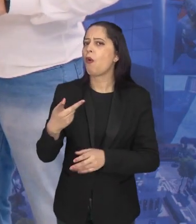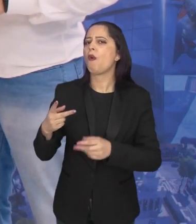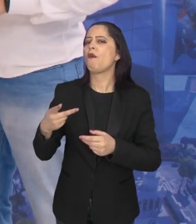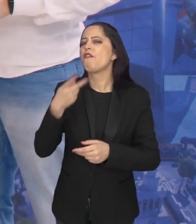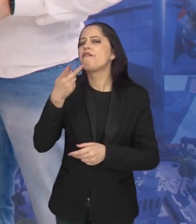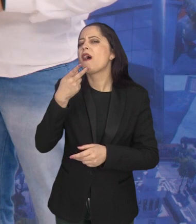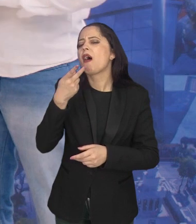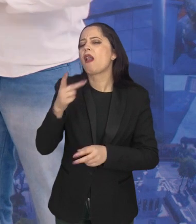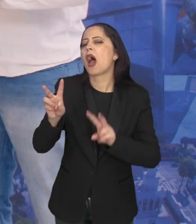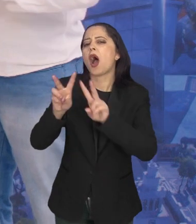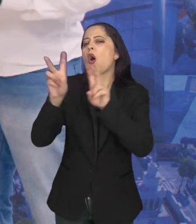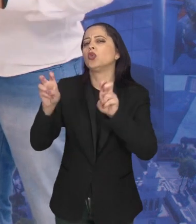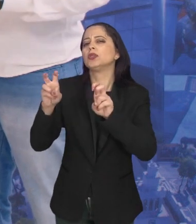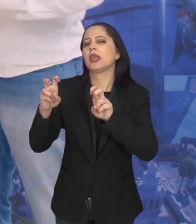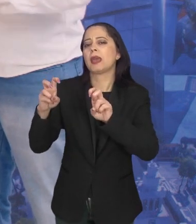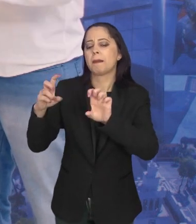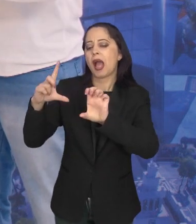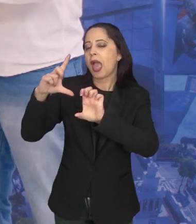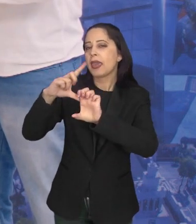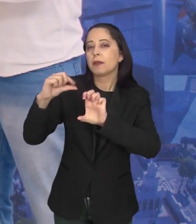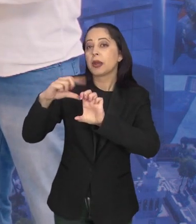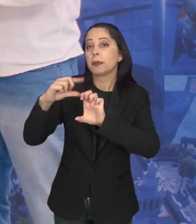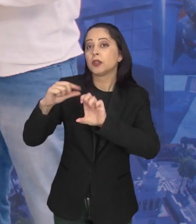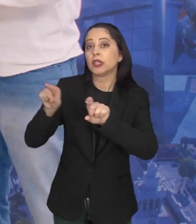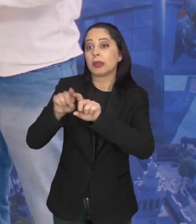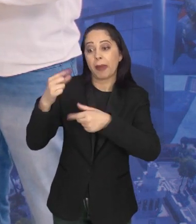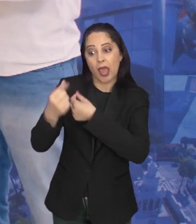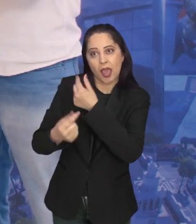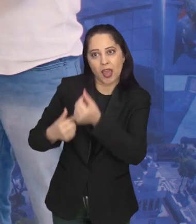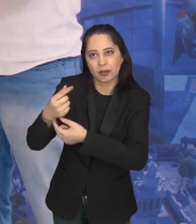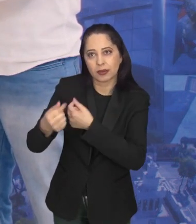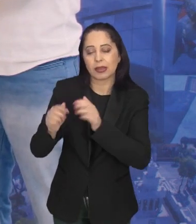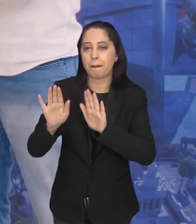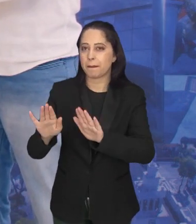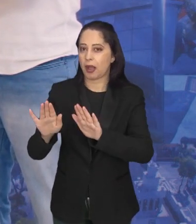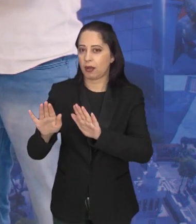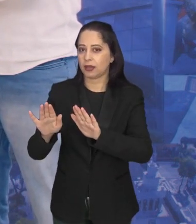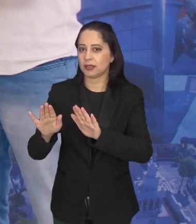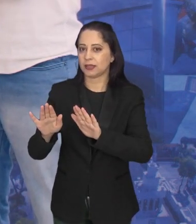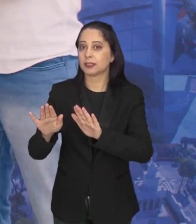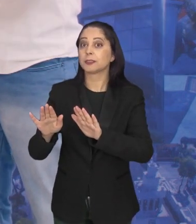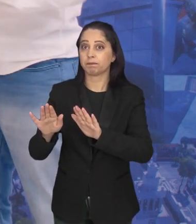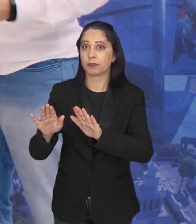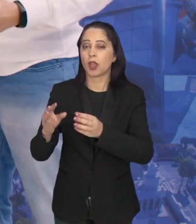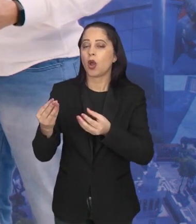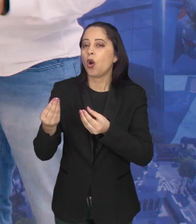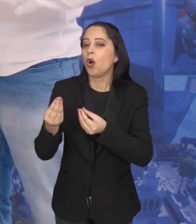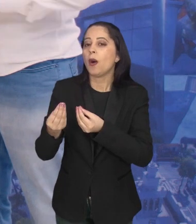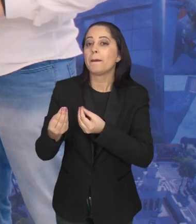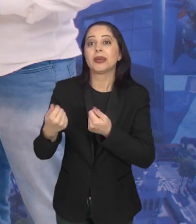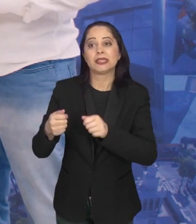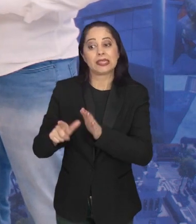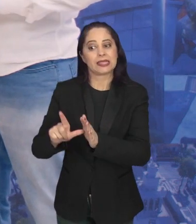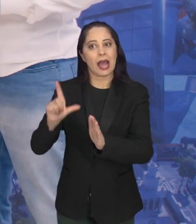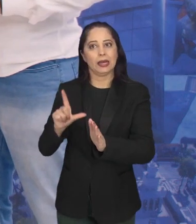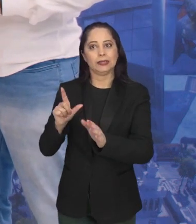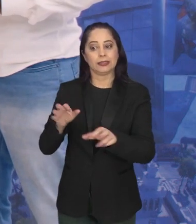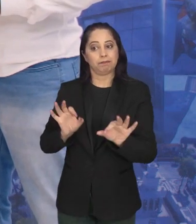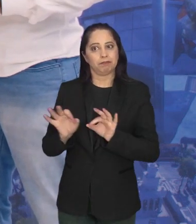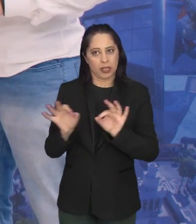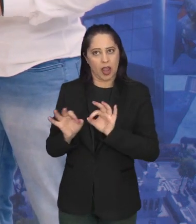empreendedorismo, sobre negócios, mas antes de falar sobre propriamente a execução, a gente tem que falar sobre